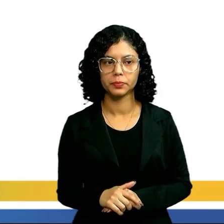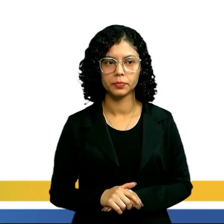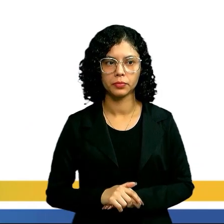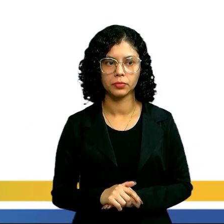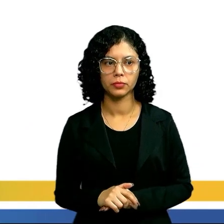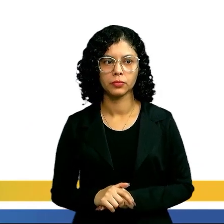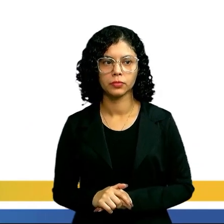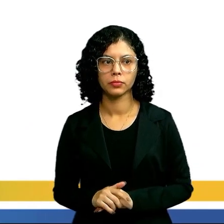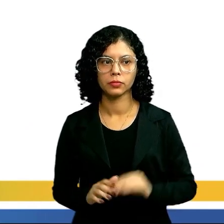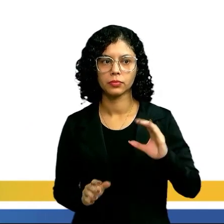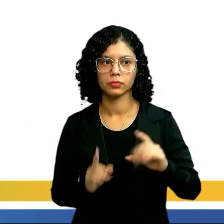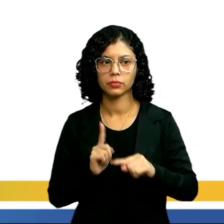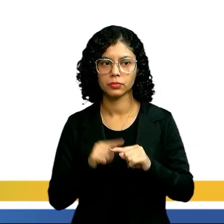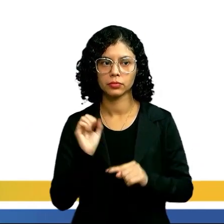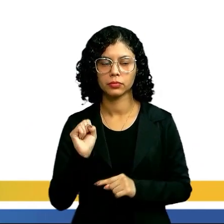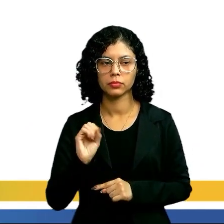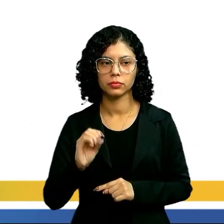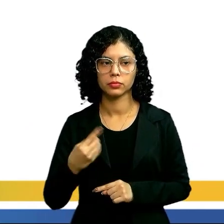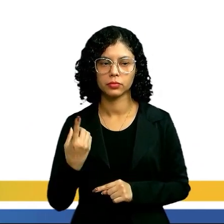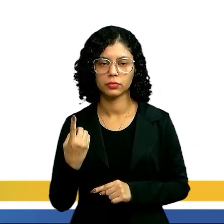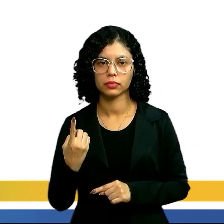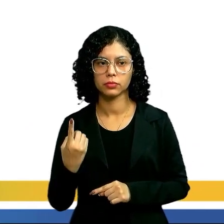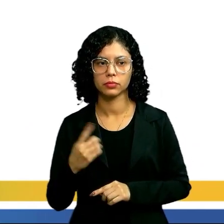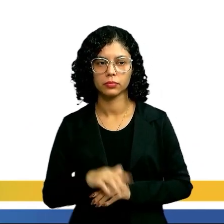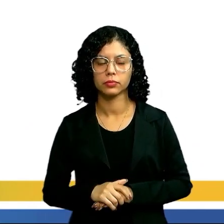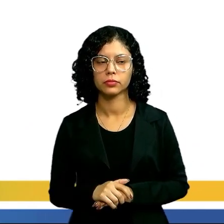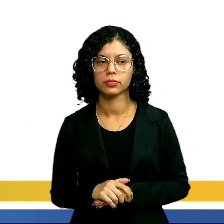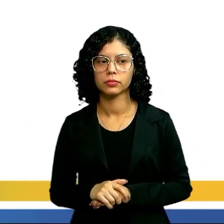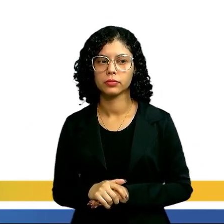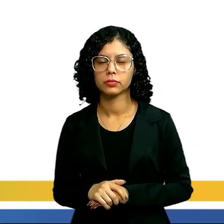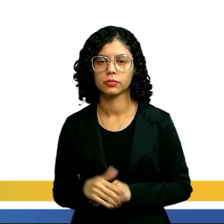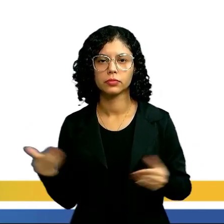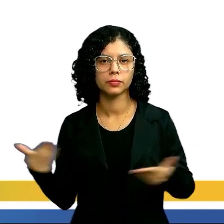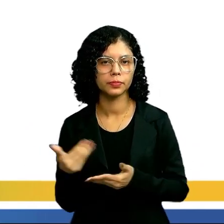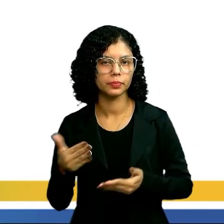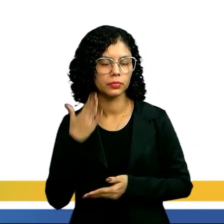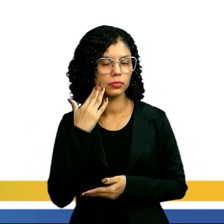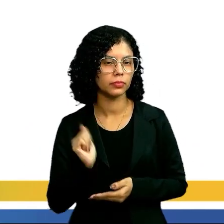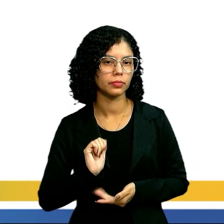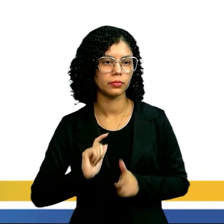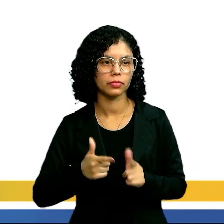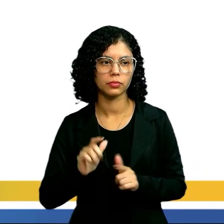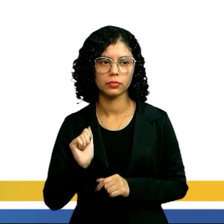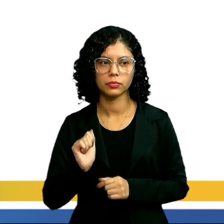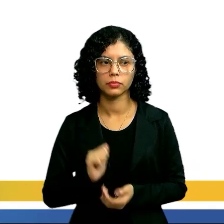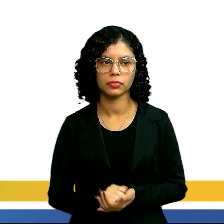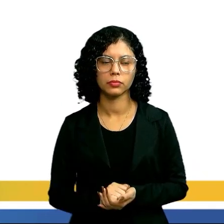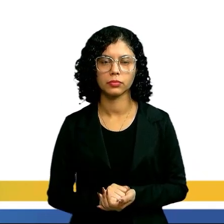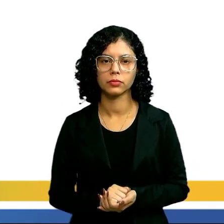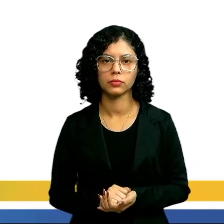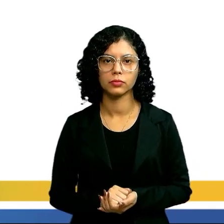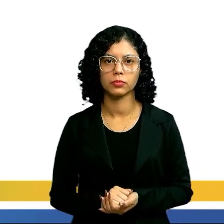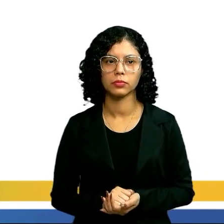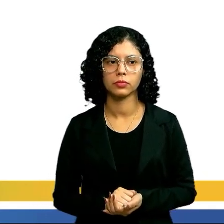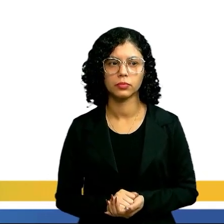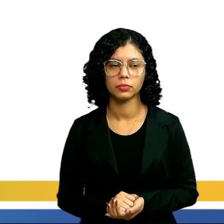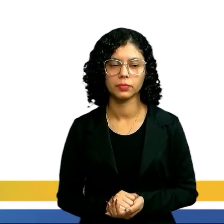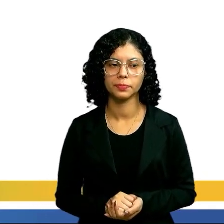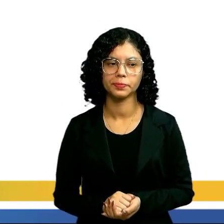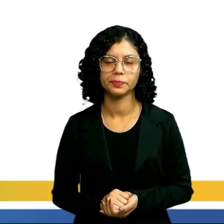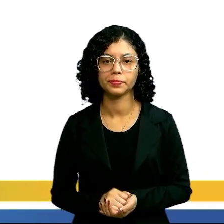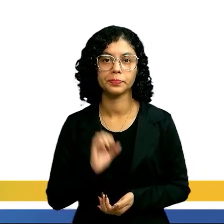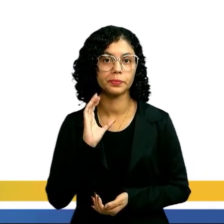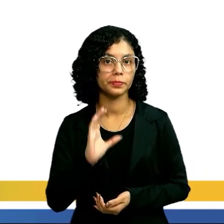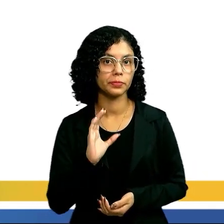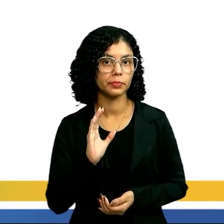Ou seja, C mais A é igual a 1. Agora que a gente sabe o A, a gente vai substituir ele, que é 0,8.